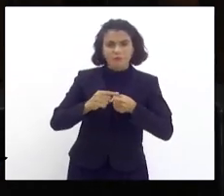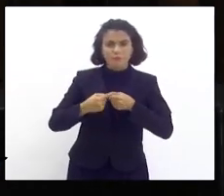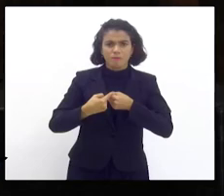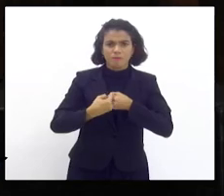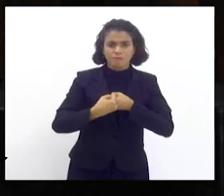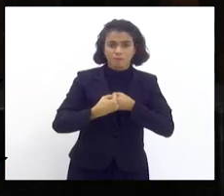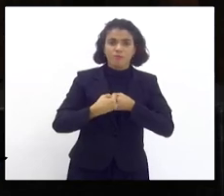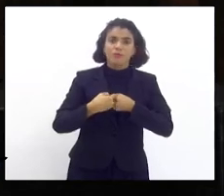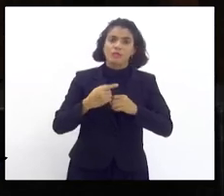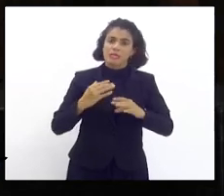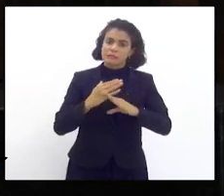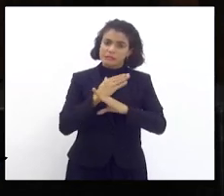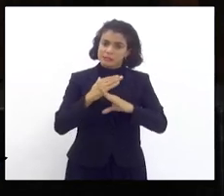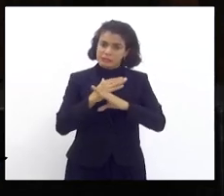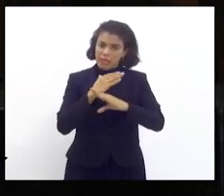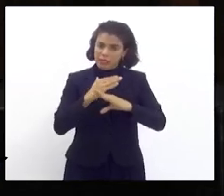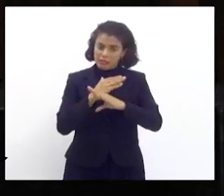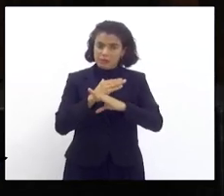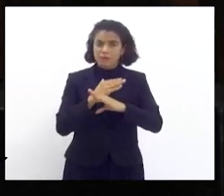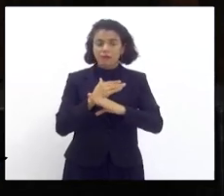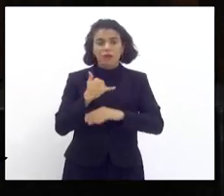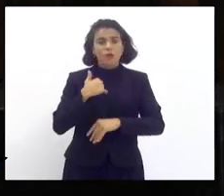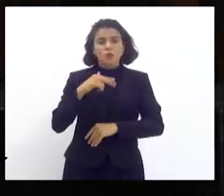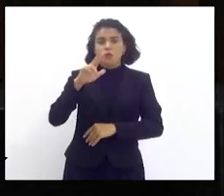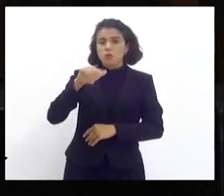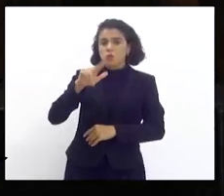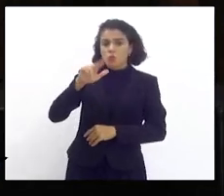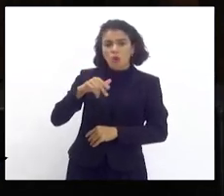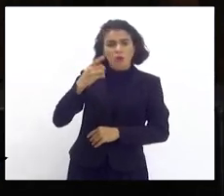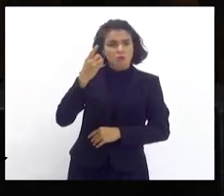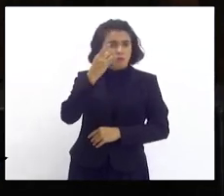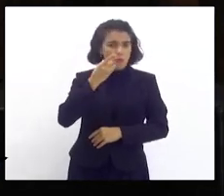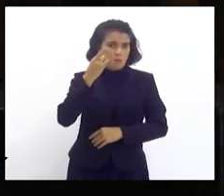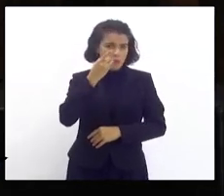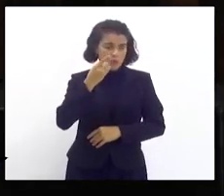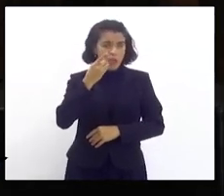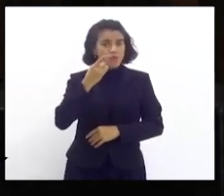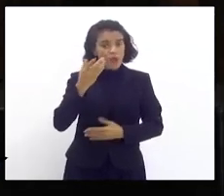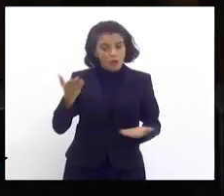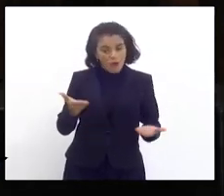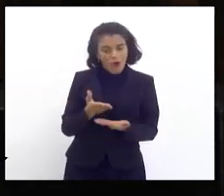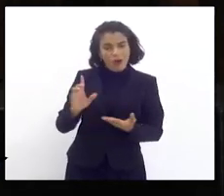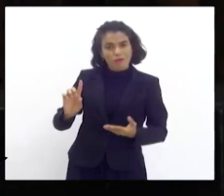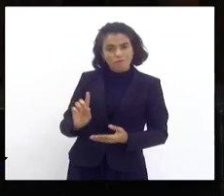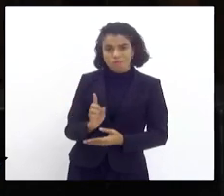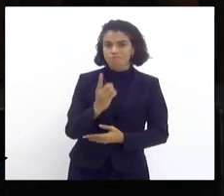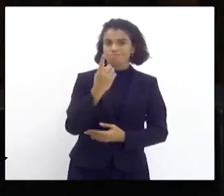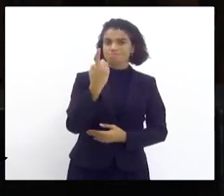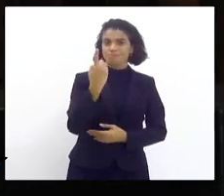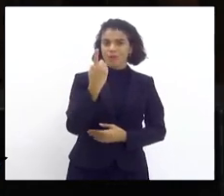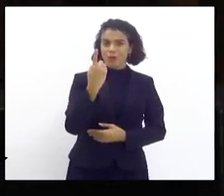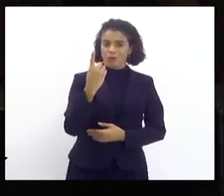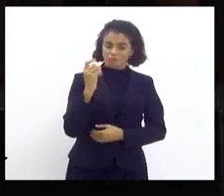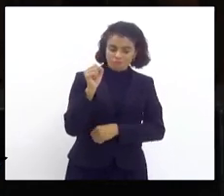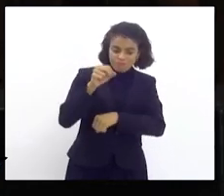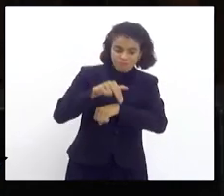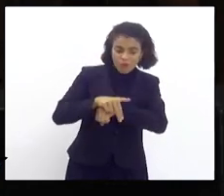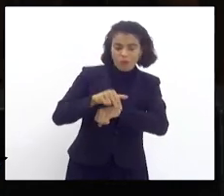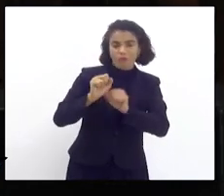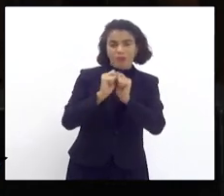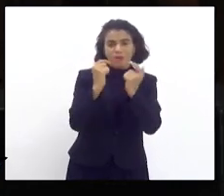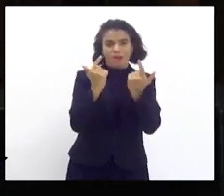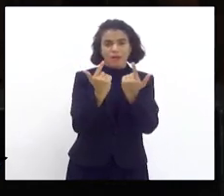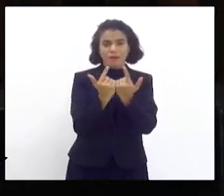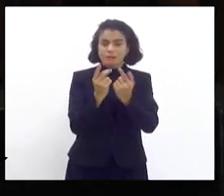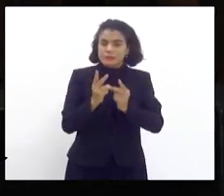morador da cidade, cidade nunca teve um deputado estadual, e hoje eu estou aqui na Alerj para poder, sem